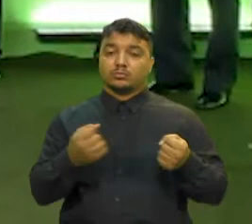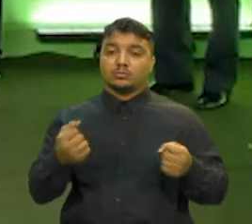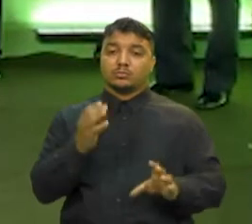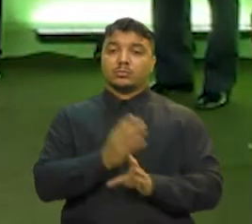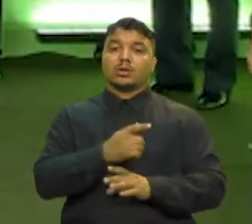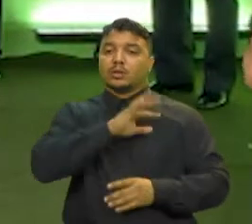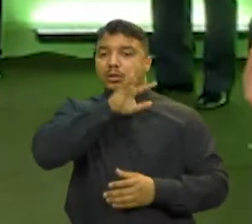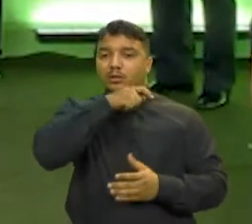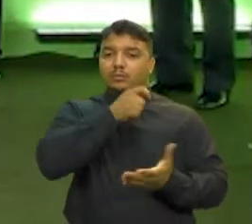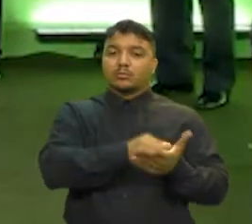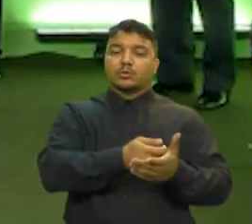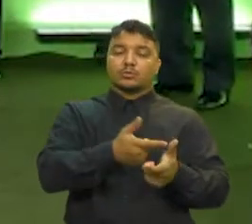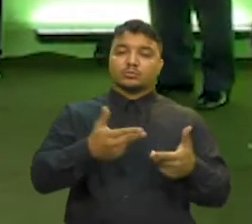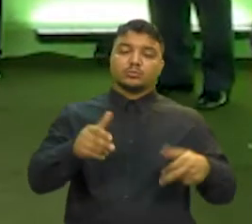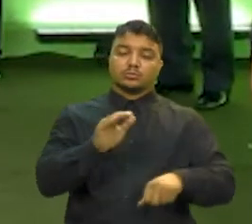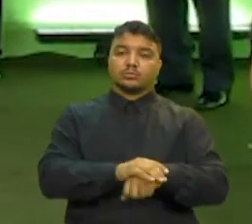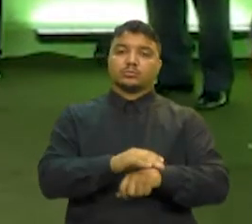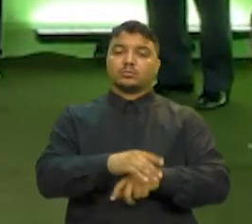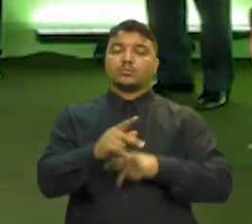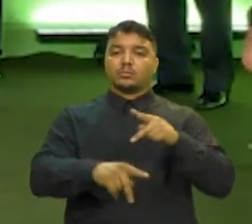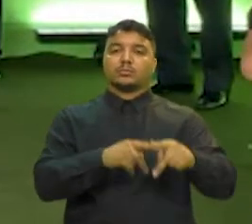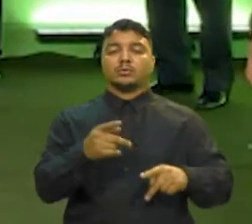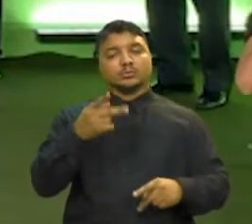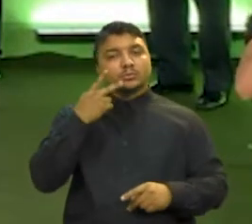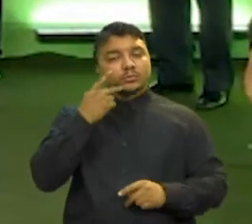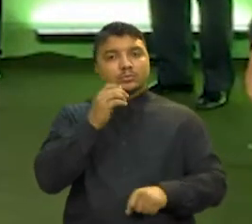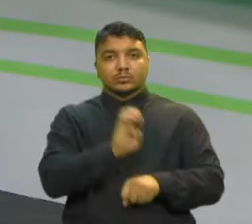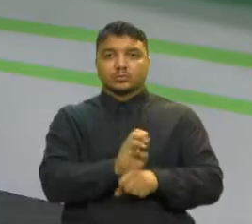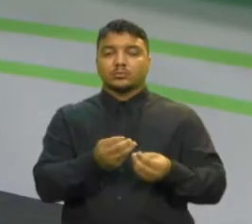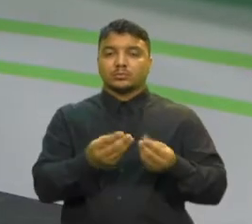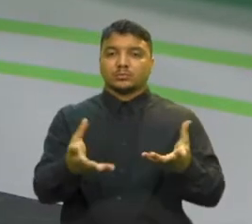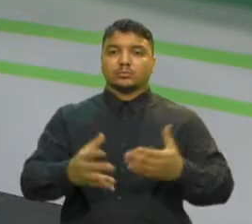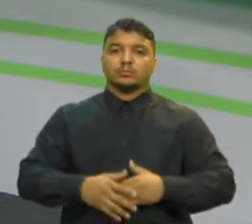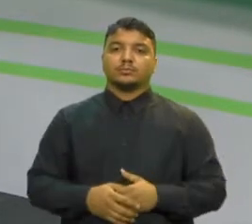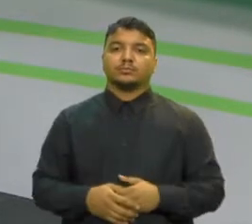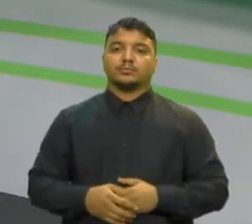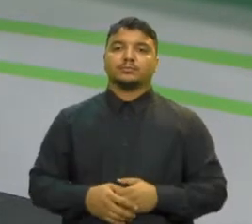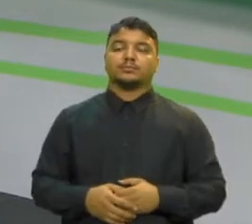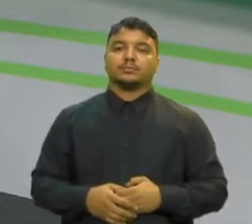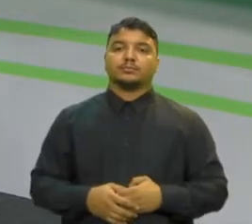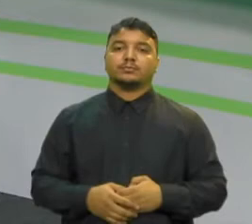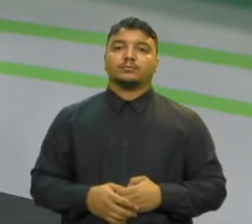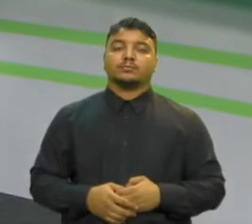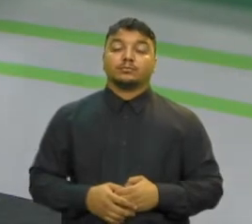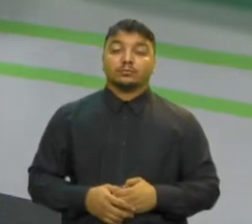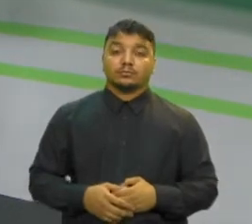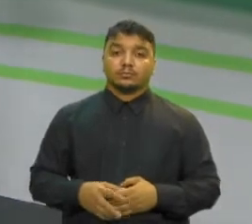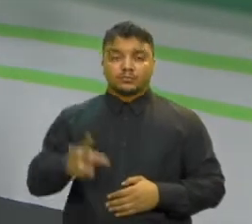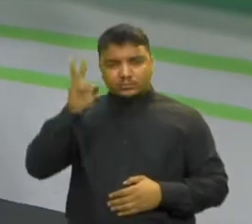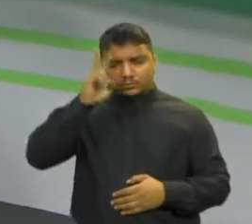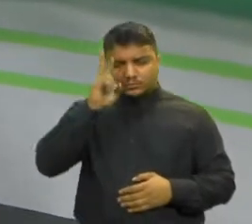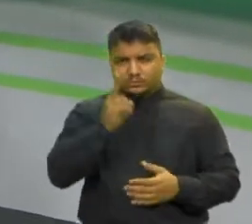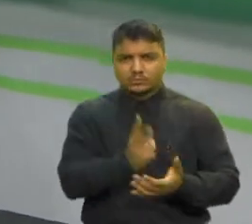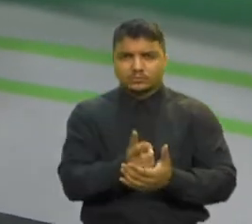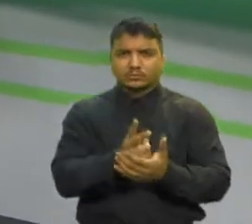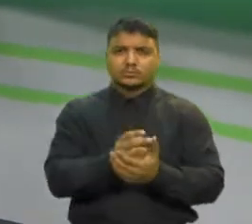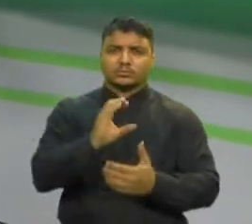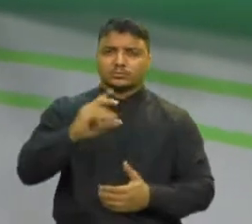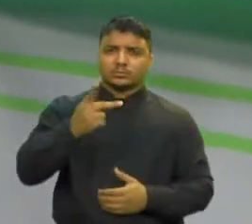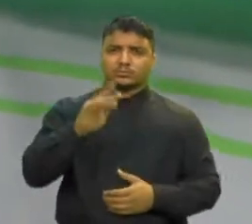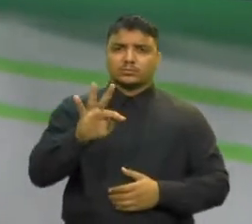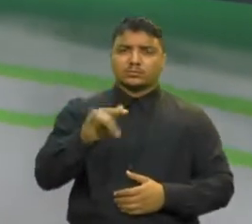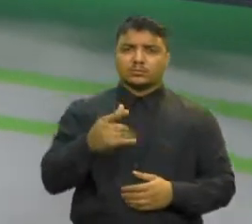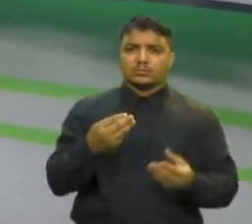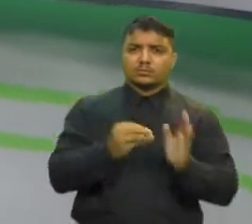impostos, dos tributos Que o Estado do Ceará assim o faz Você sempre lembra de cadastrar o CPF na nota